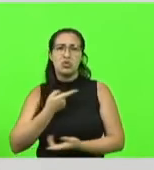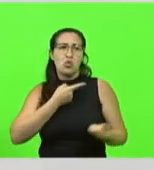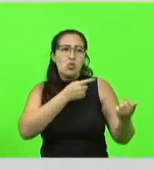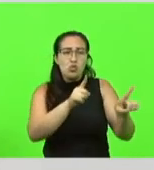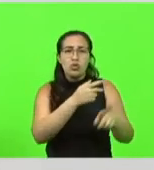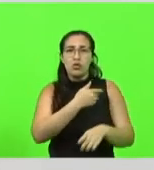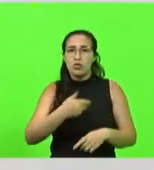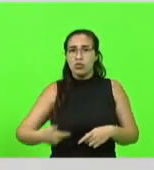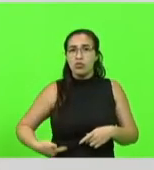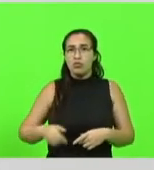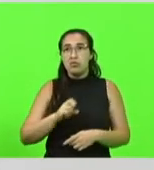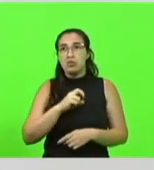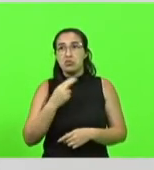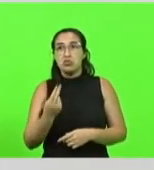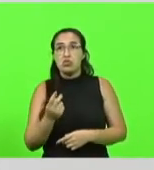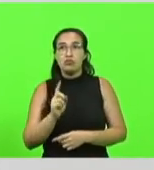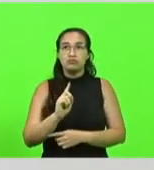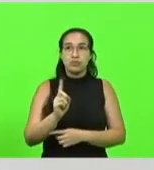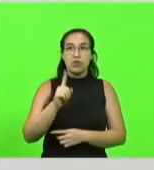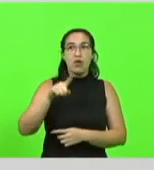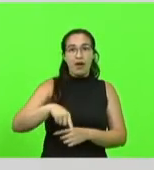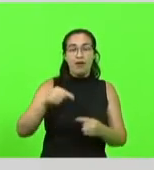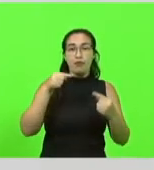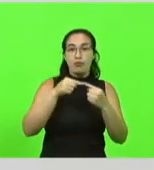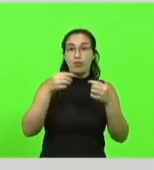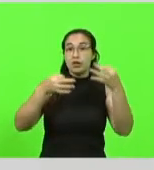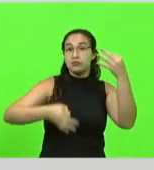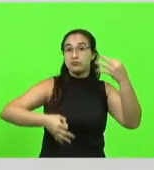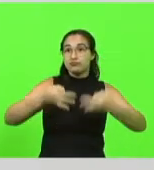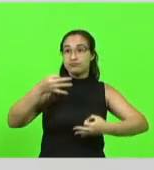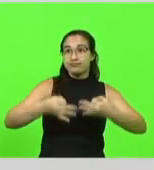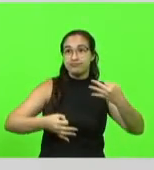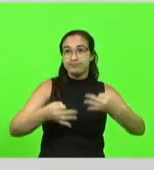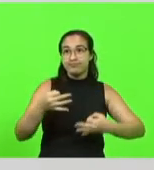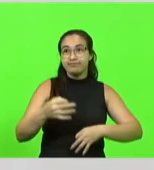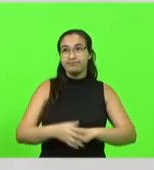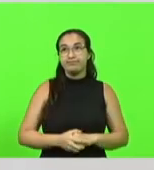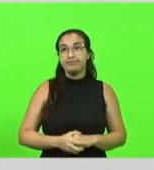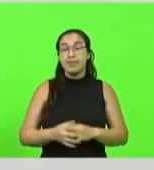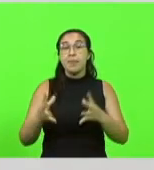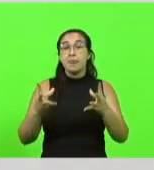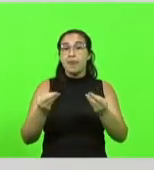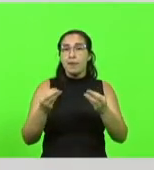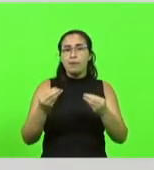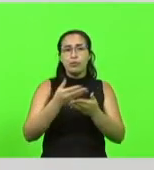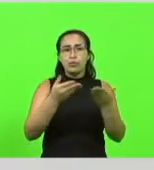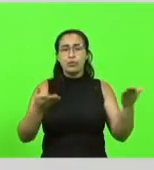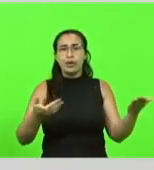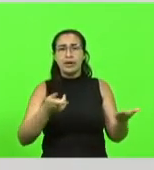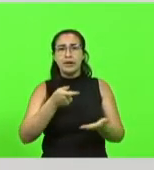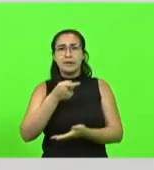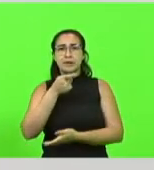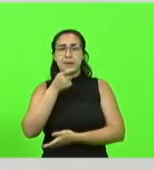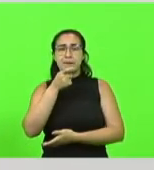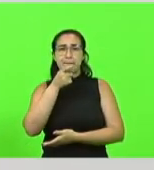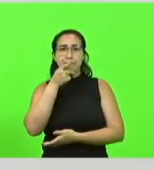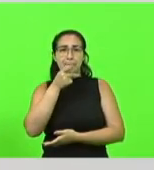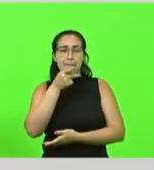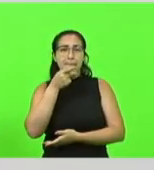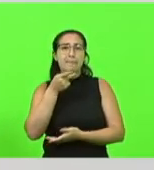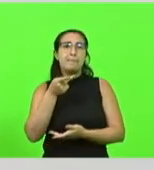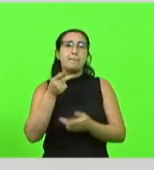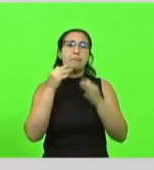uma questão de justiça quando muitos pais de famílias estão passando por